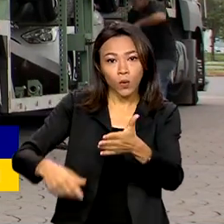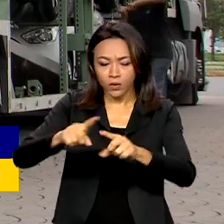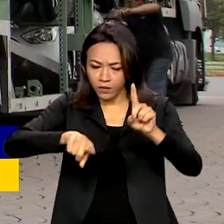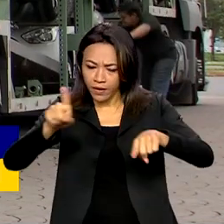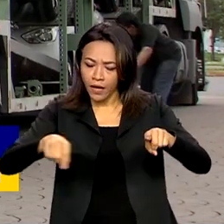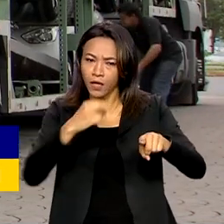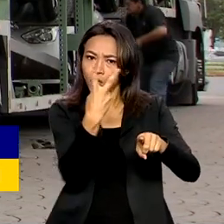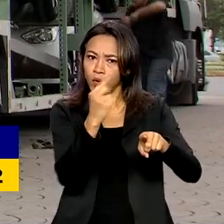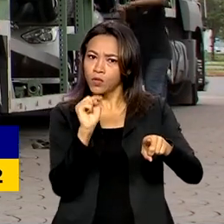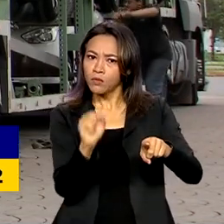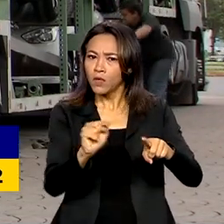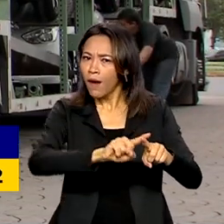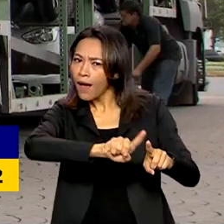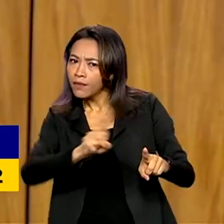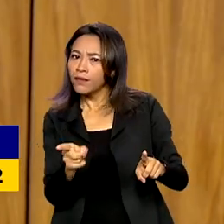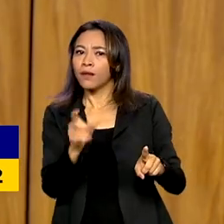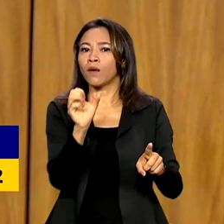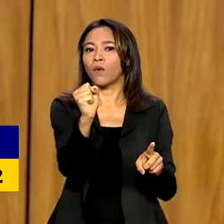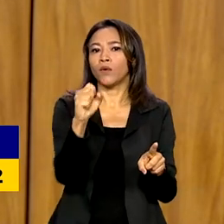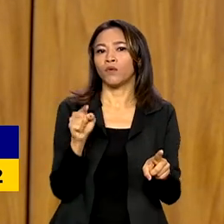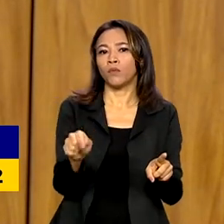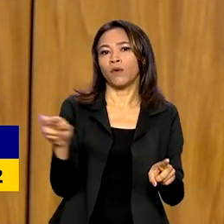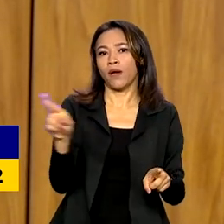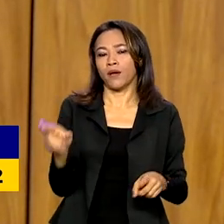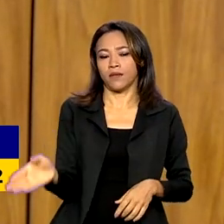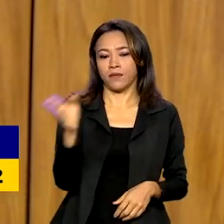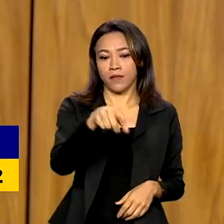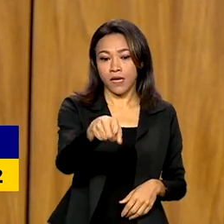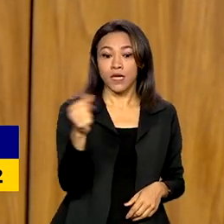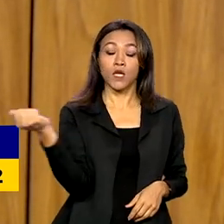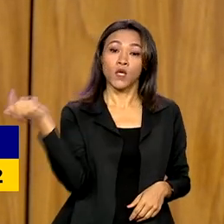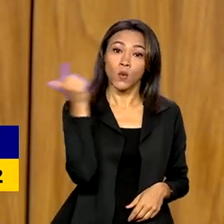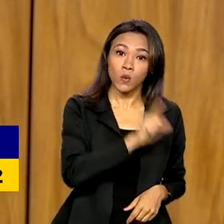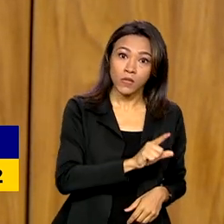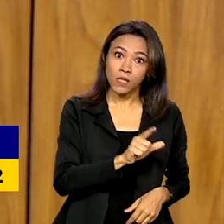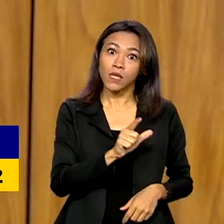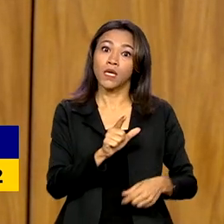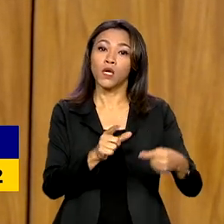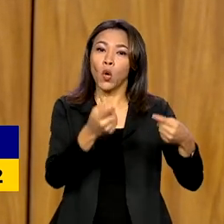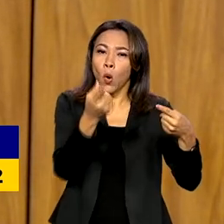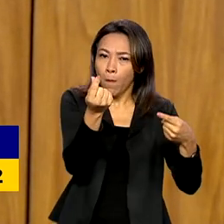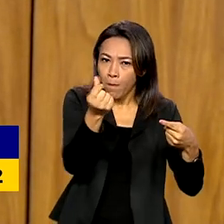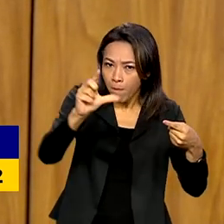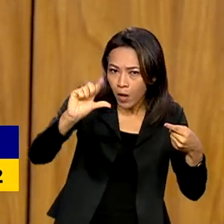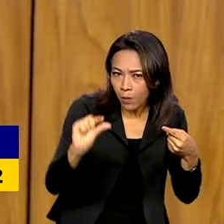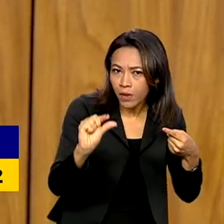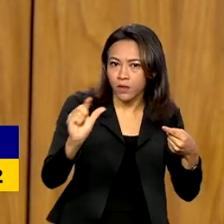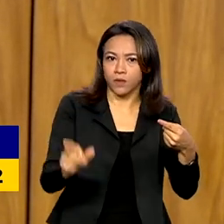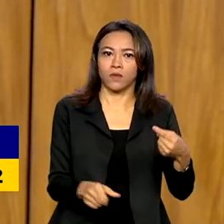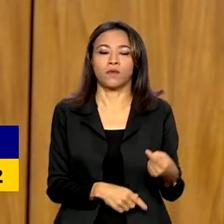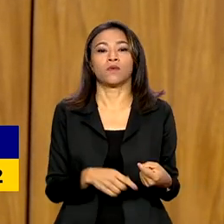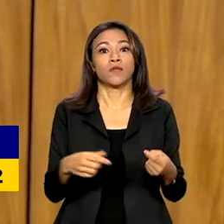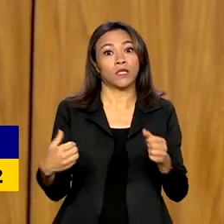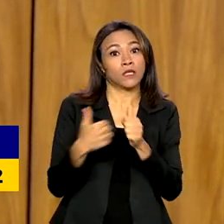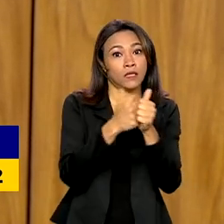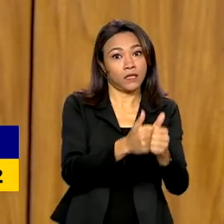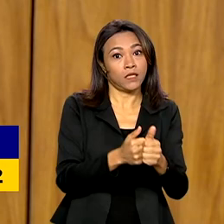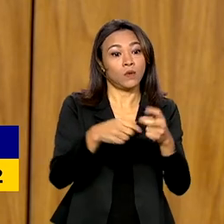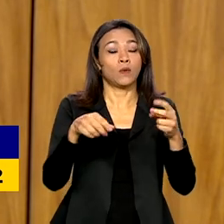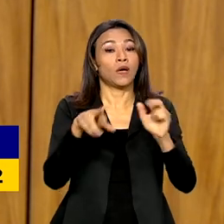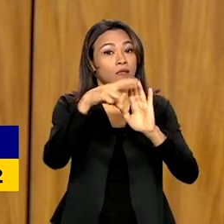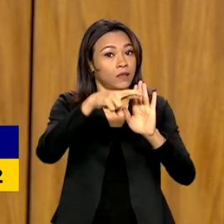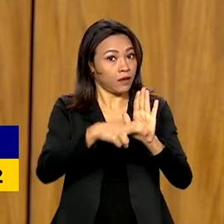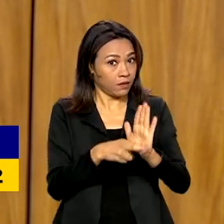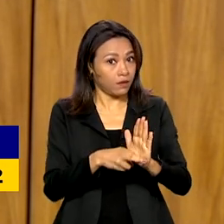2 mil e 8 mil reais. Quem atingiu o máximo, menor preço, então critério social,